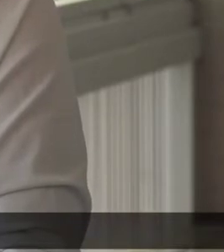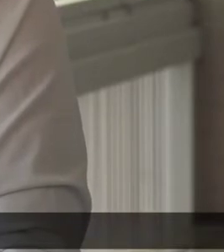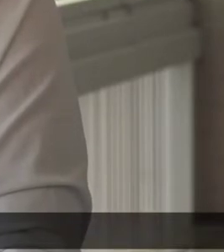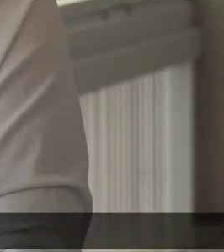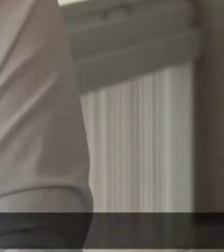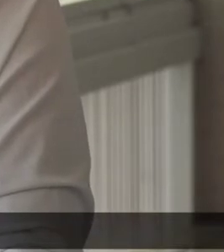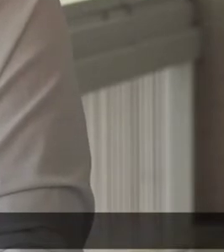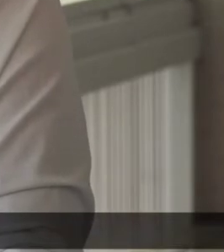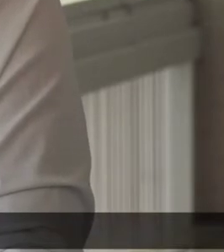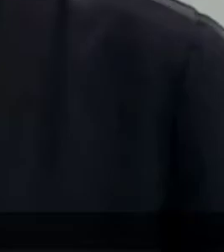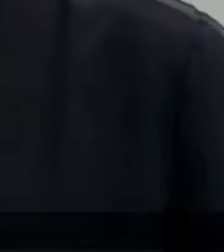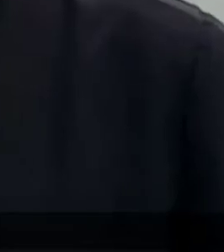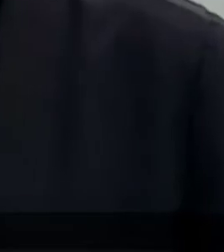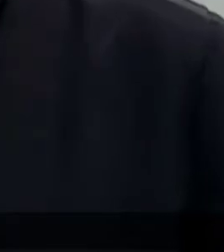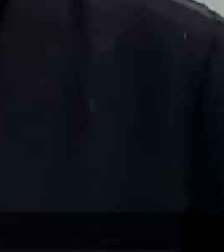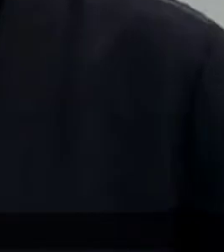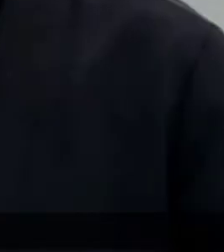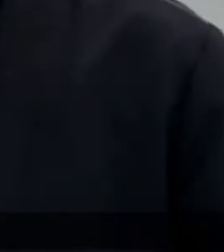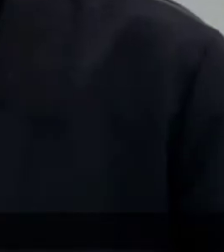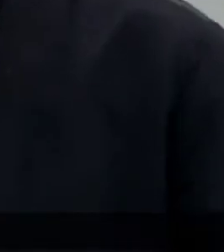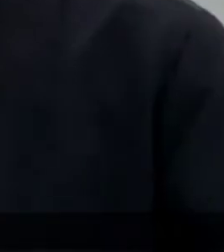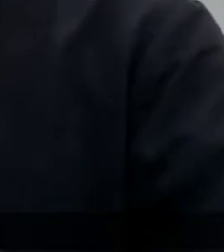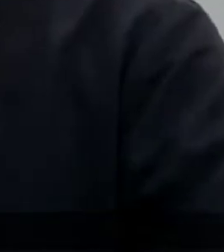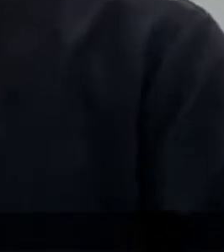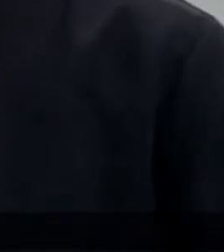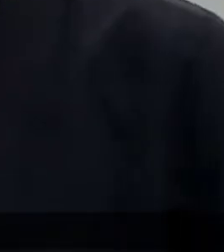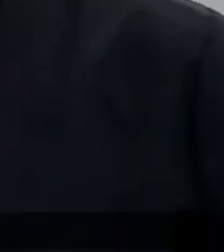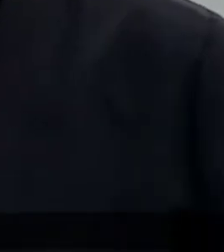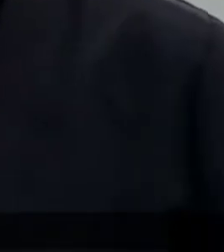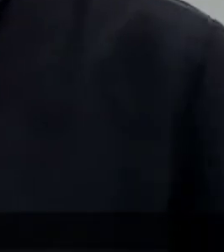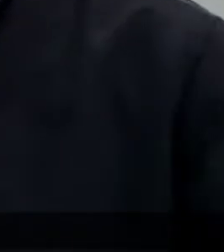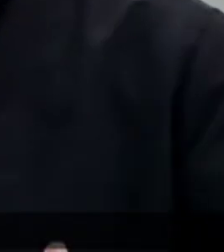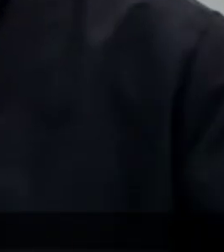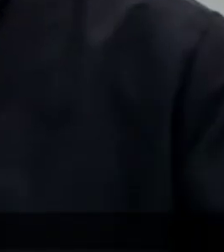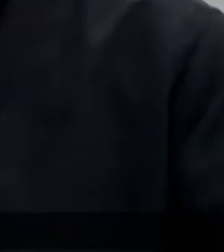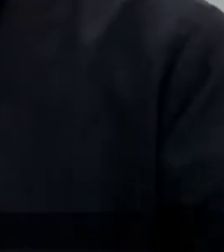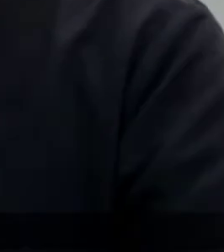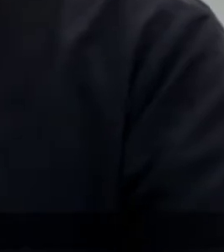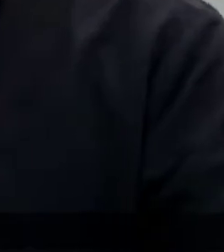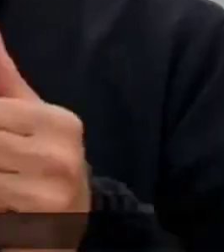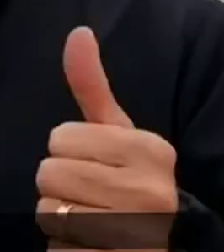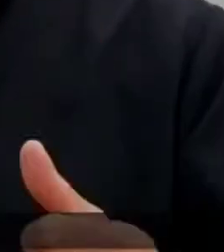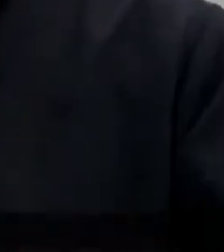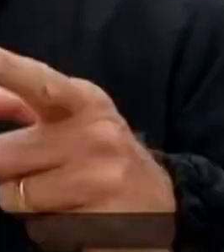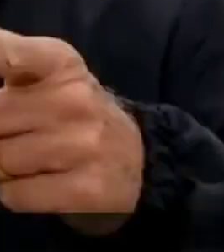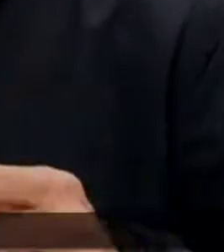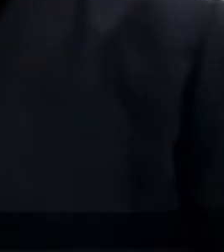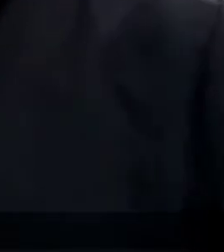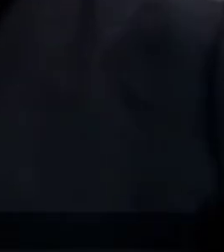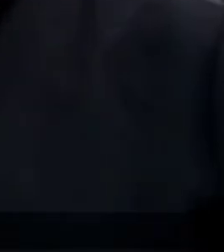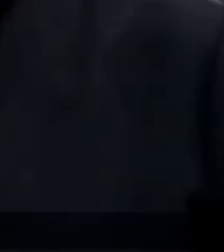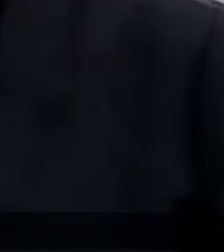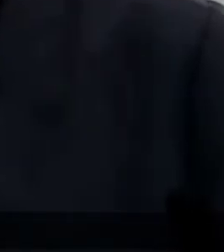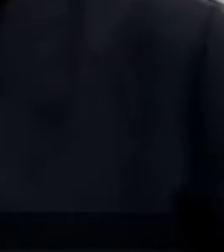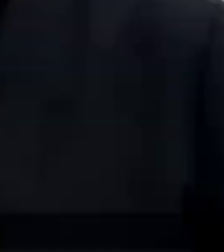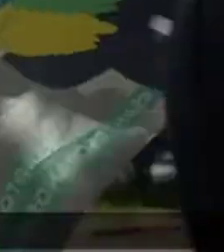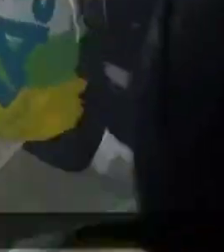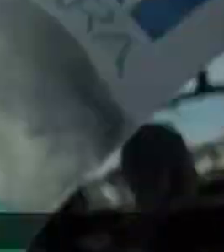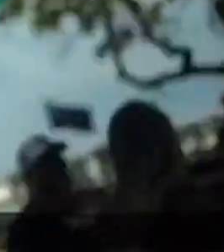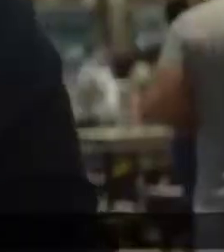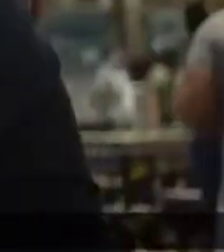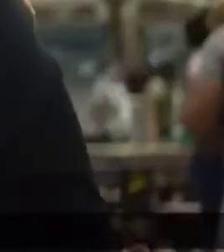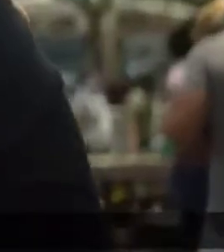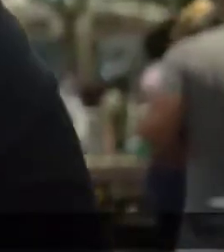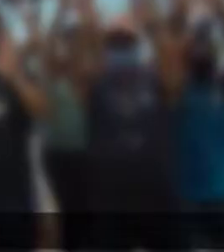Vansatório Vote 55 Os amigos de Santos Caso possível Peço seu voto É Vansatório Pode ter certeza Santos e Brasília Tem conexão Um abraço a